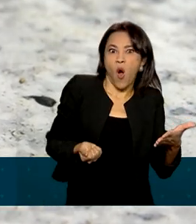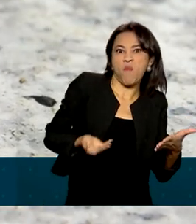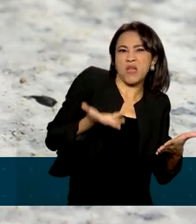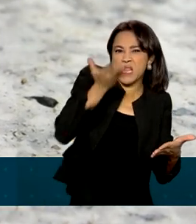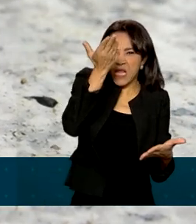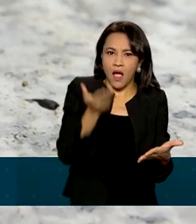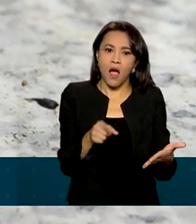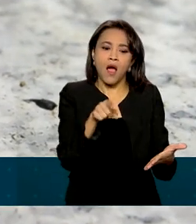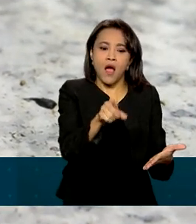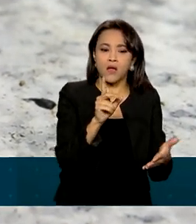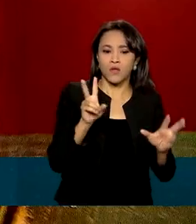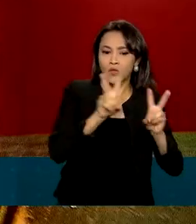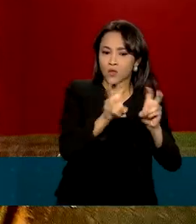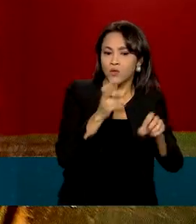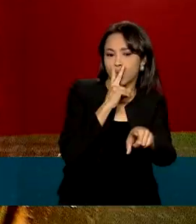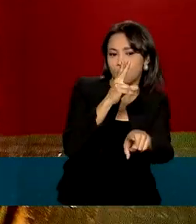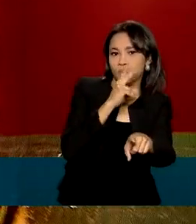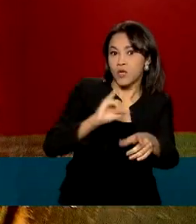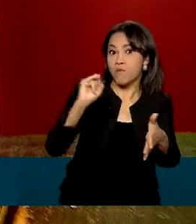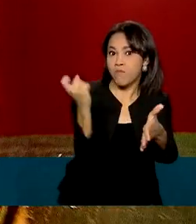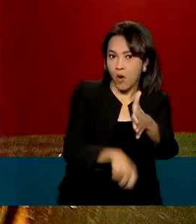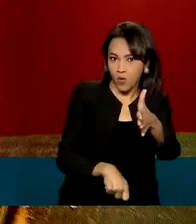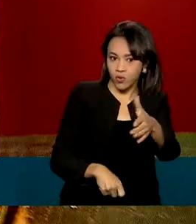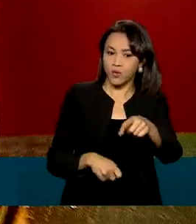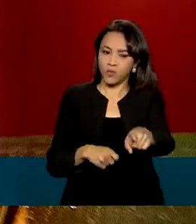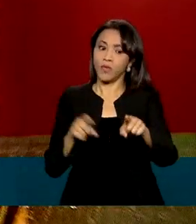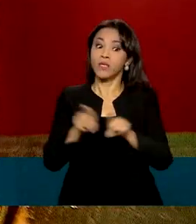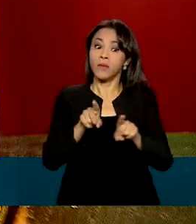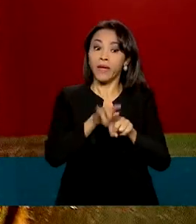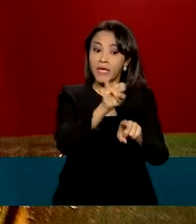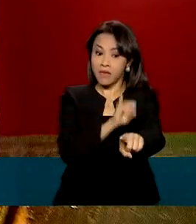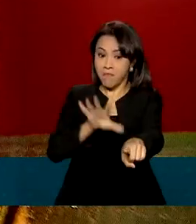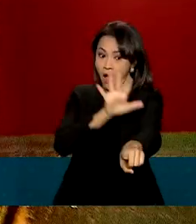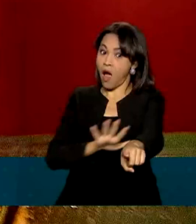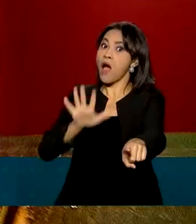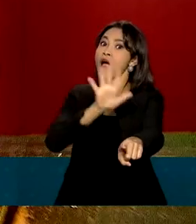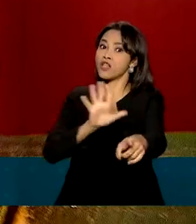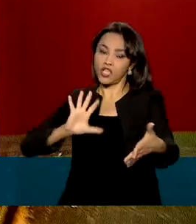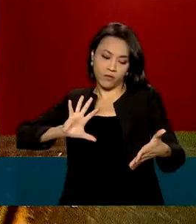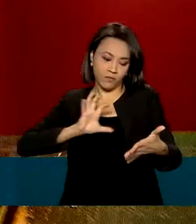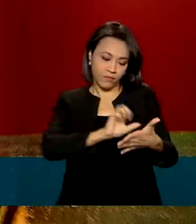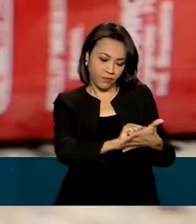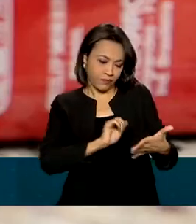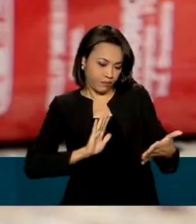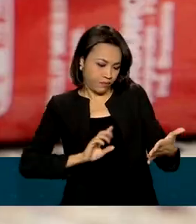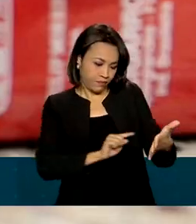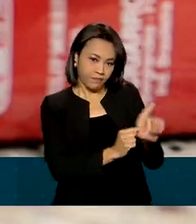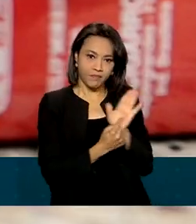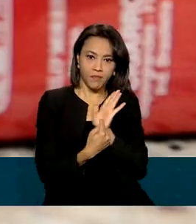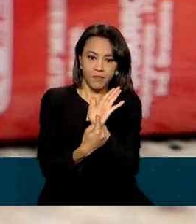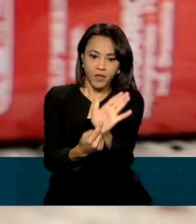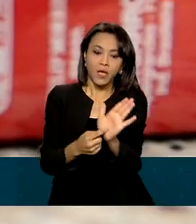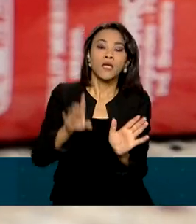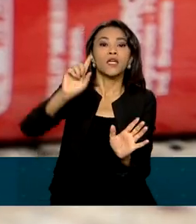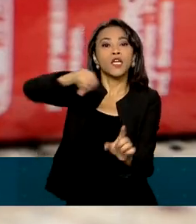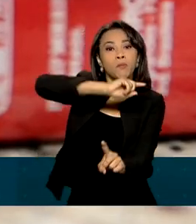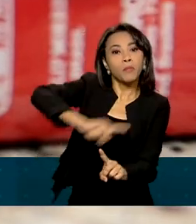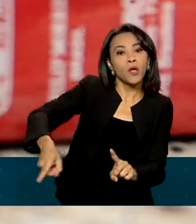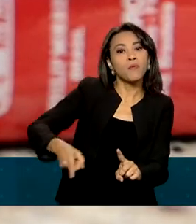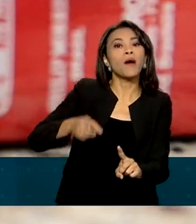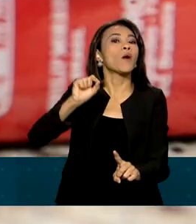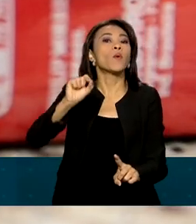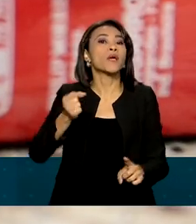impostos sobre o tabaco. Antes disso, imagens de advertências já vinham impressas nos maços. E houve a proibição de